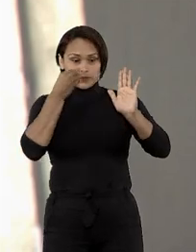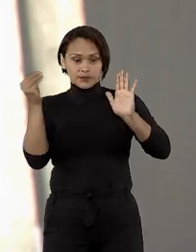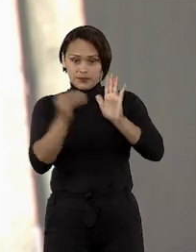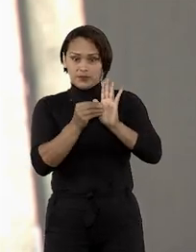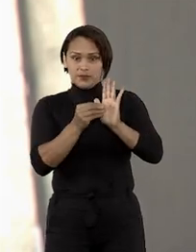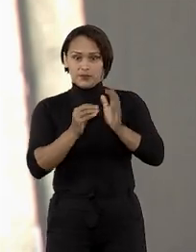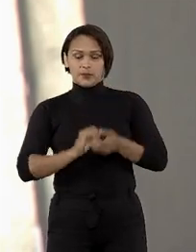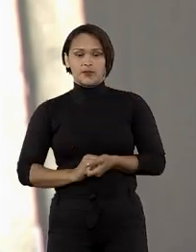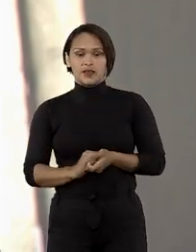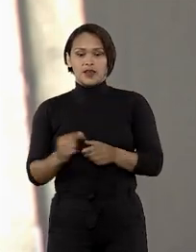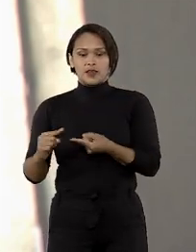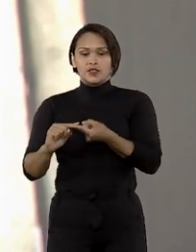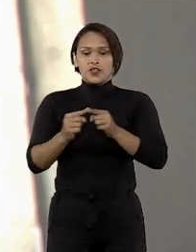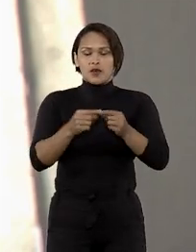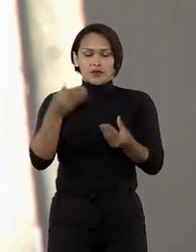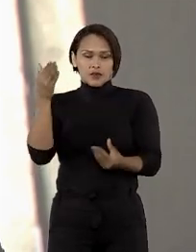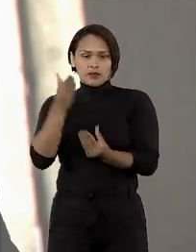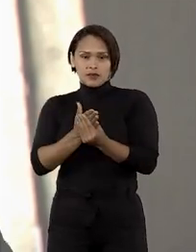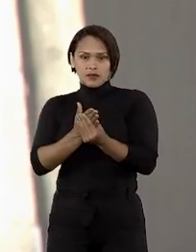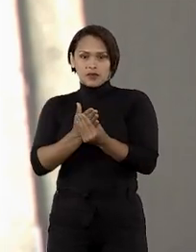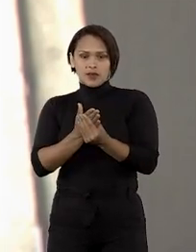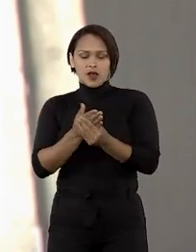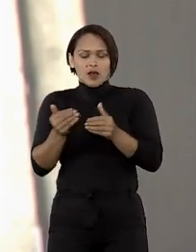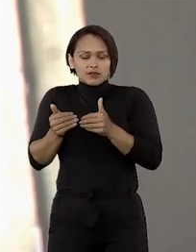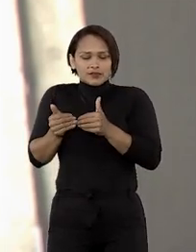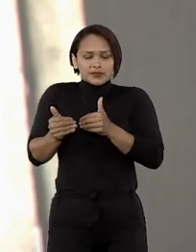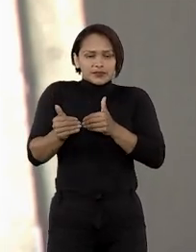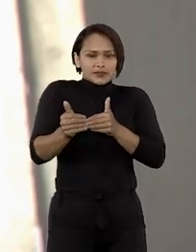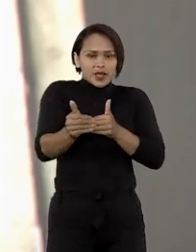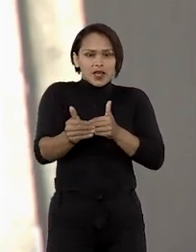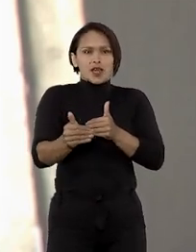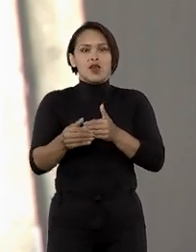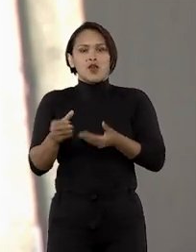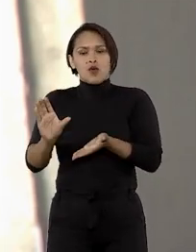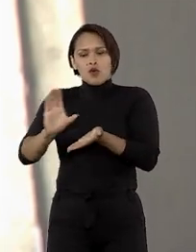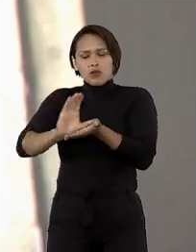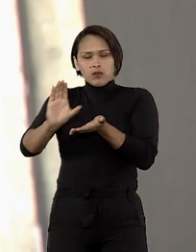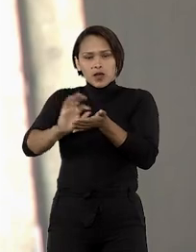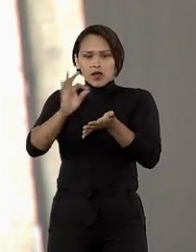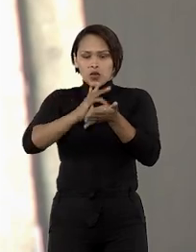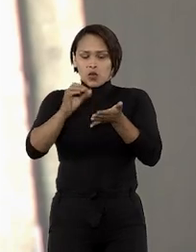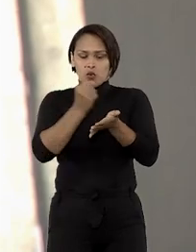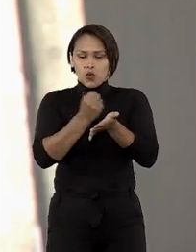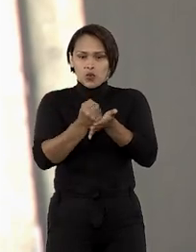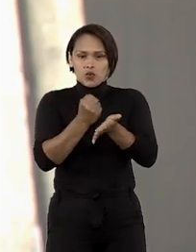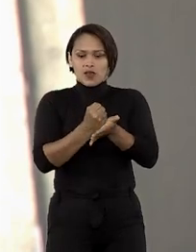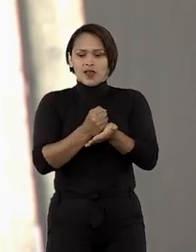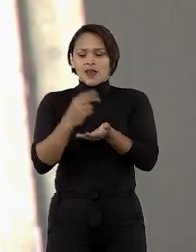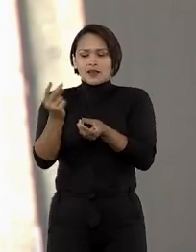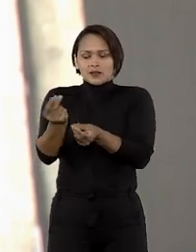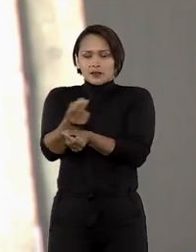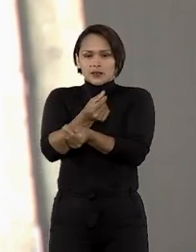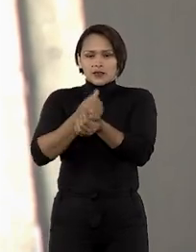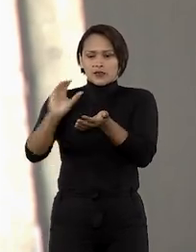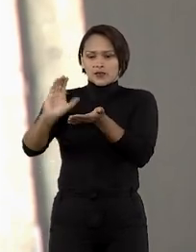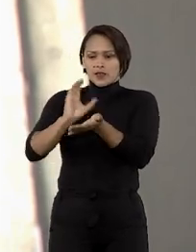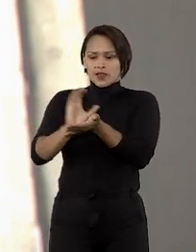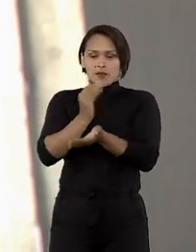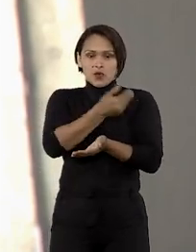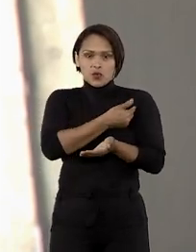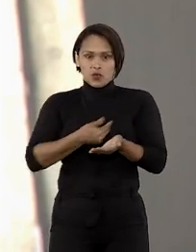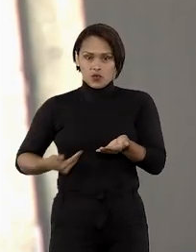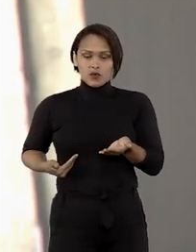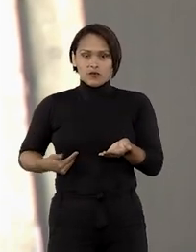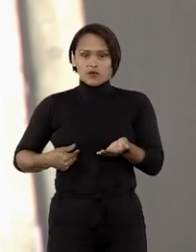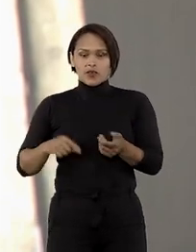administrativa. De acordo com o processo, durante a execução do convênio que envolveu o recebimento de recursos do governo federal, o